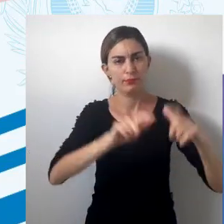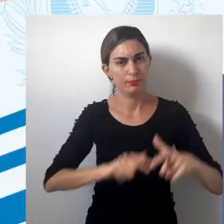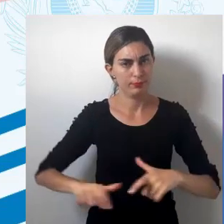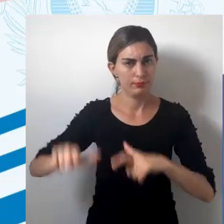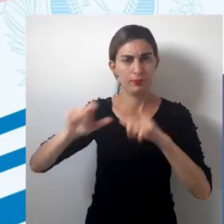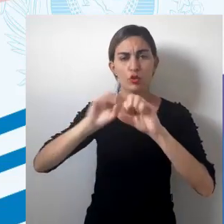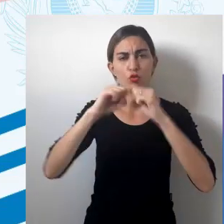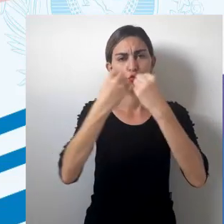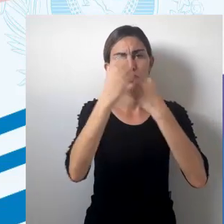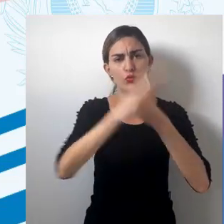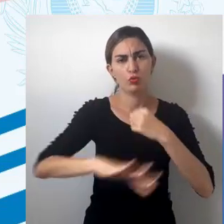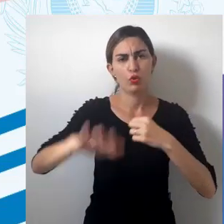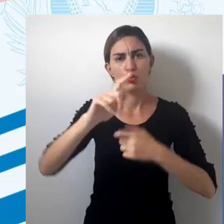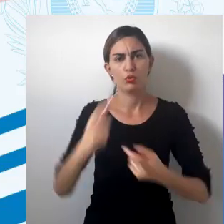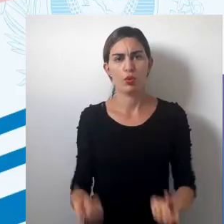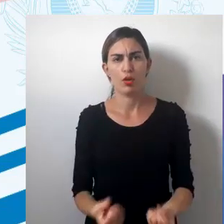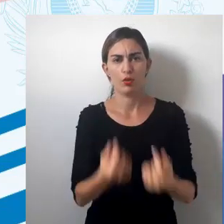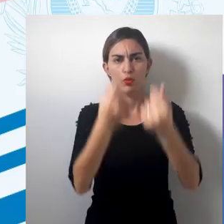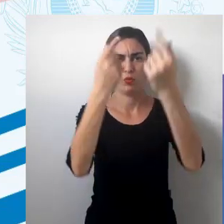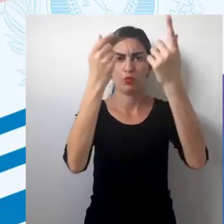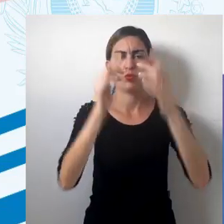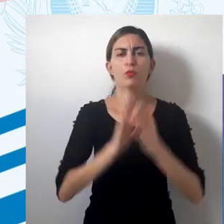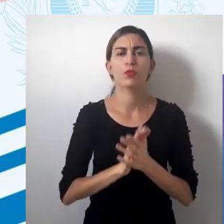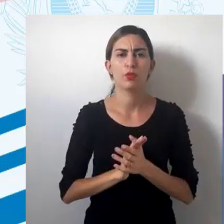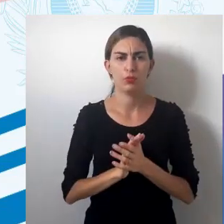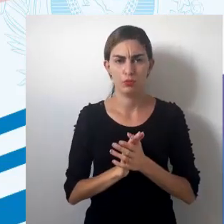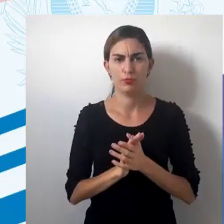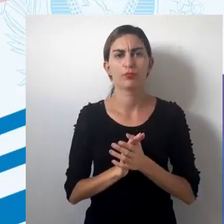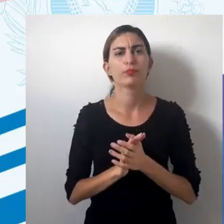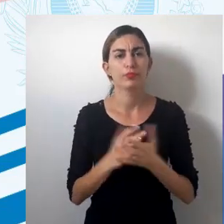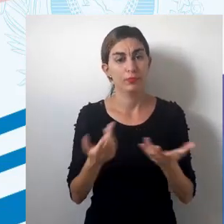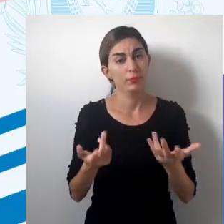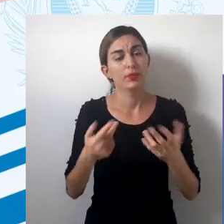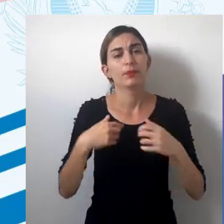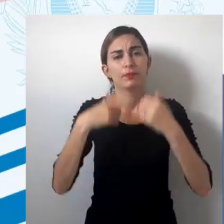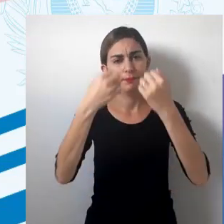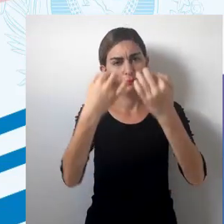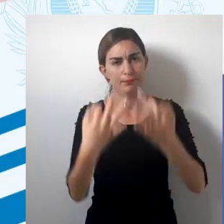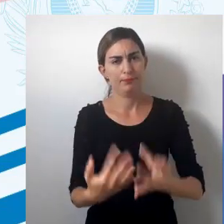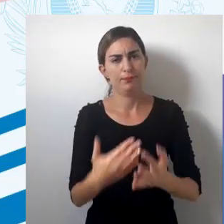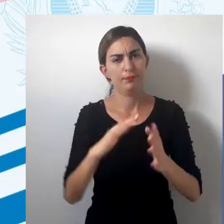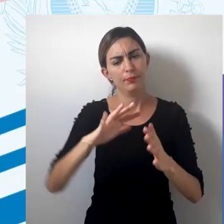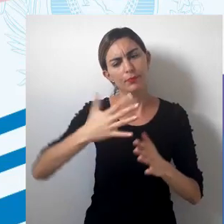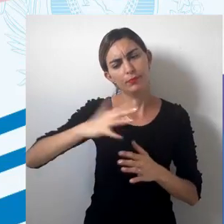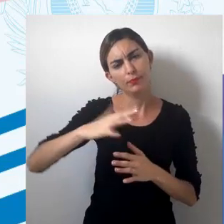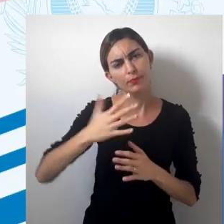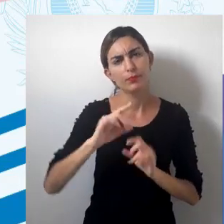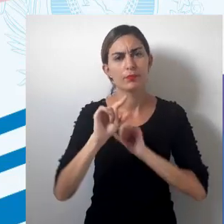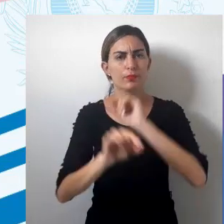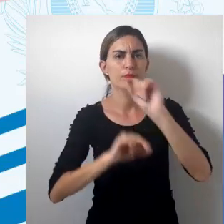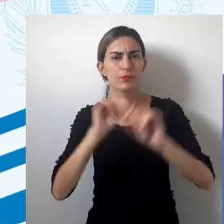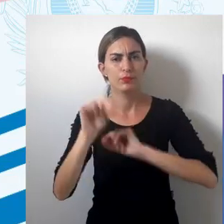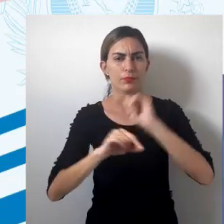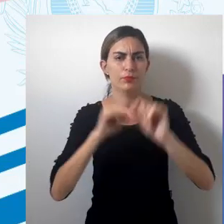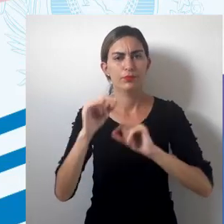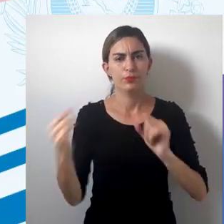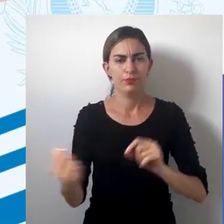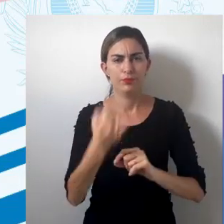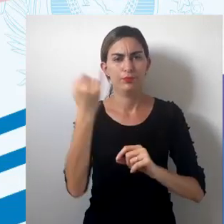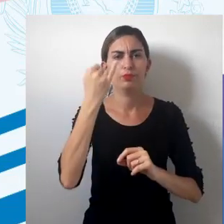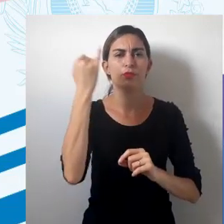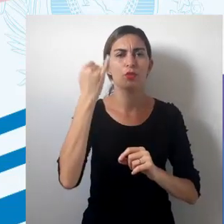socioeconômico e físico-natural. Então, definindo mais ou menos o que vem a ser a